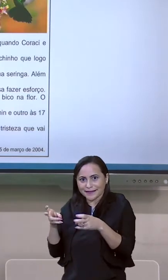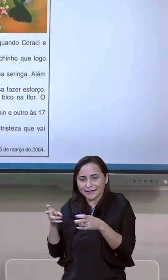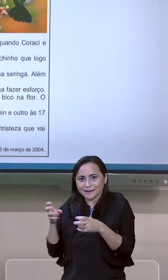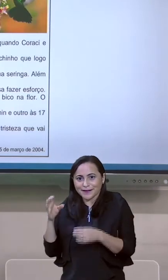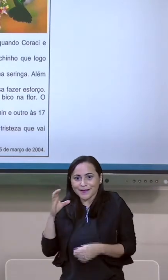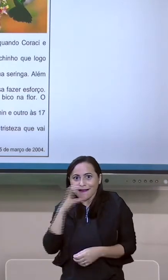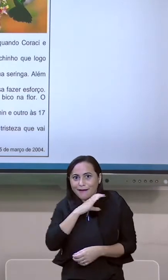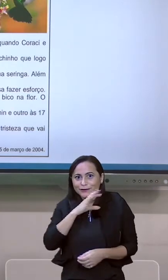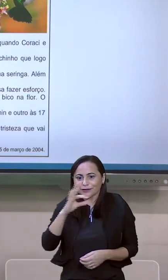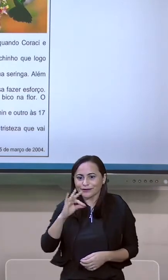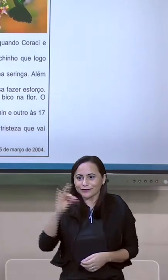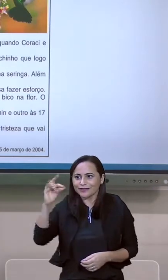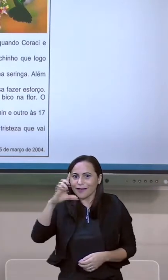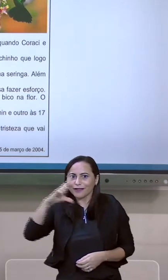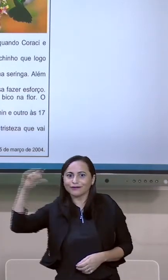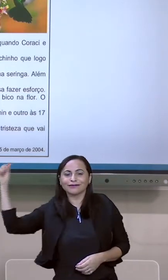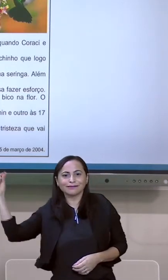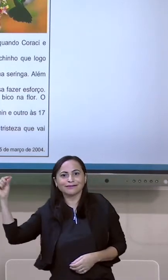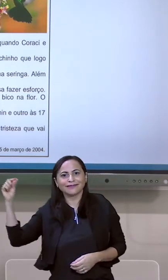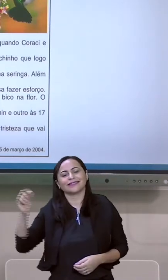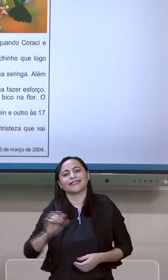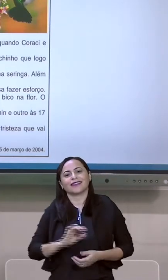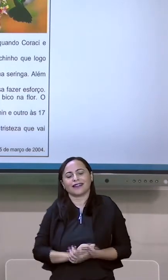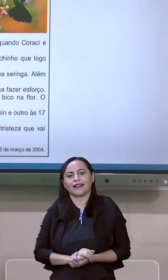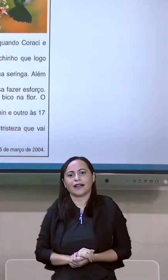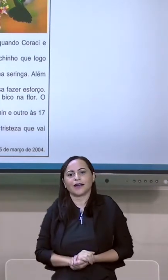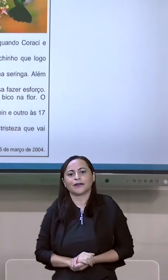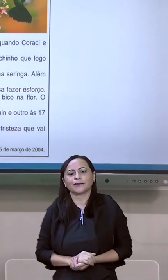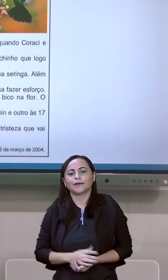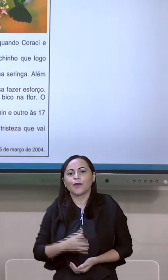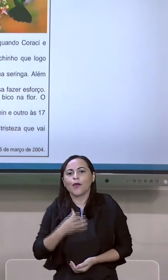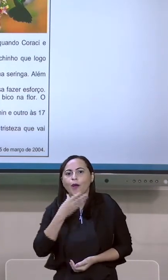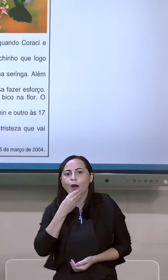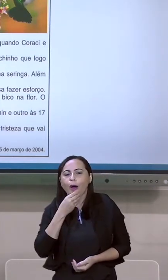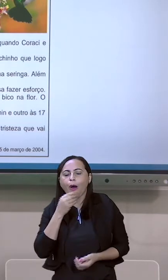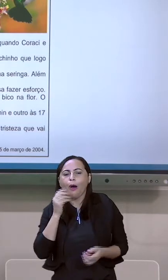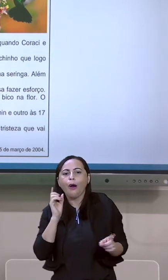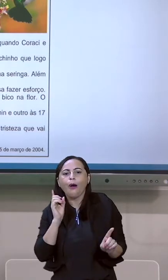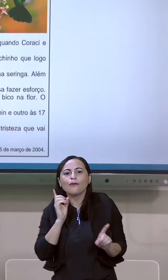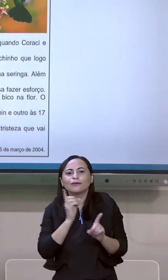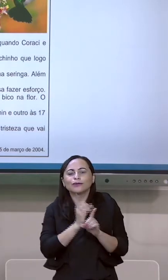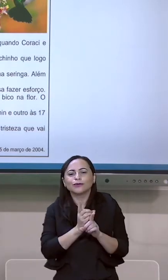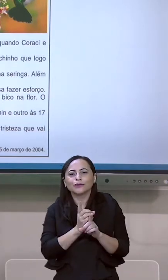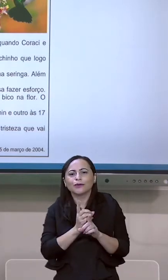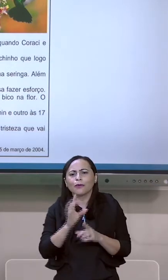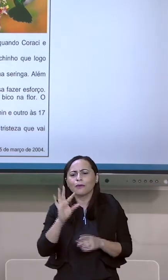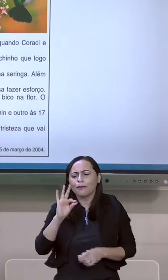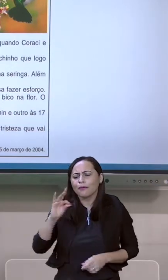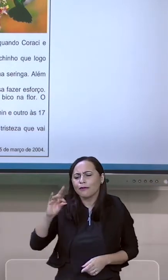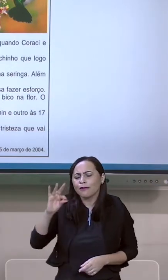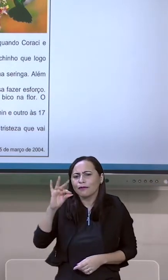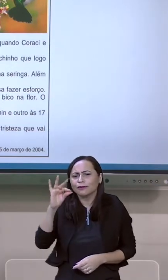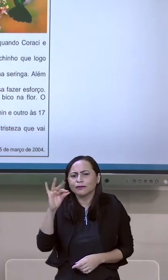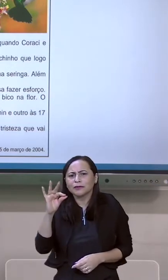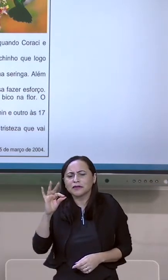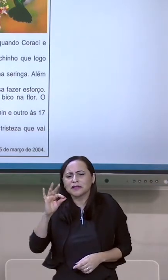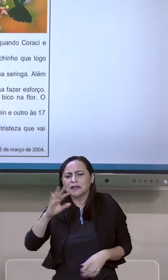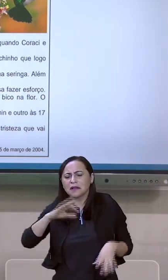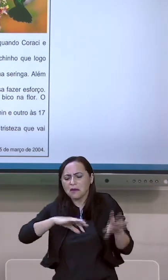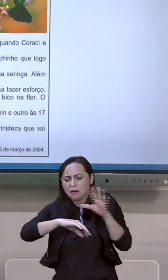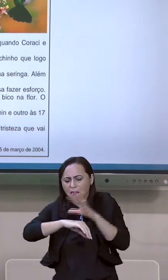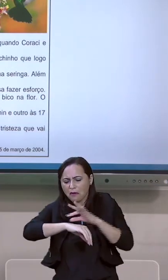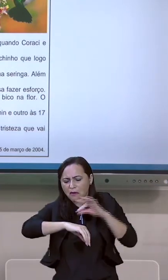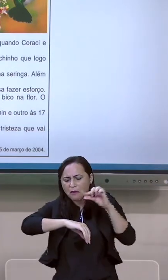Mas não é o caso do Barnabé aqui, não. Que o Coraci o achou todo sem pena, molhado, cuidou